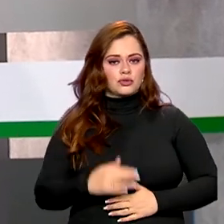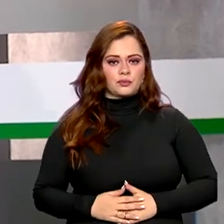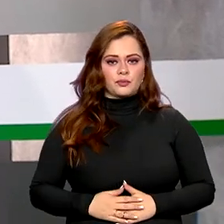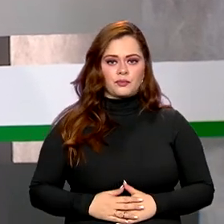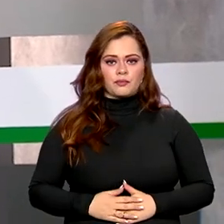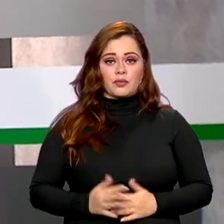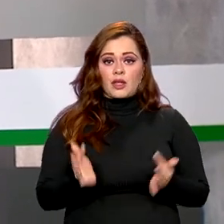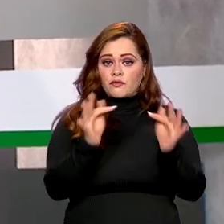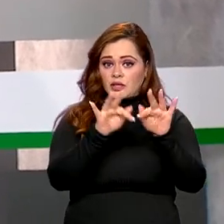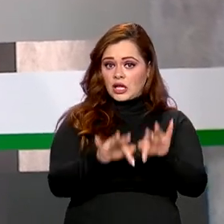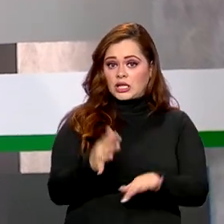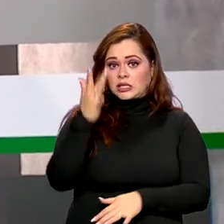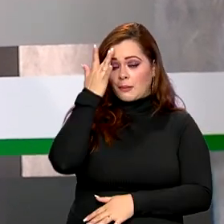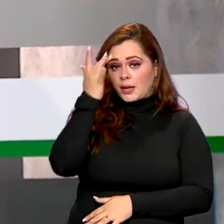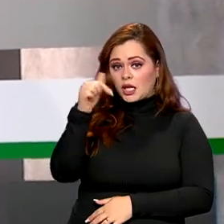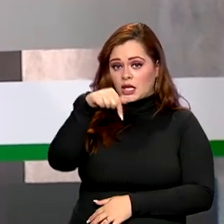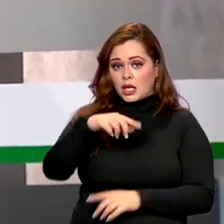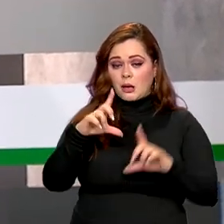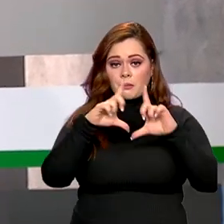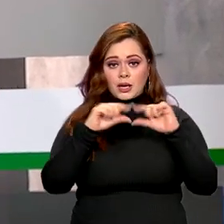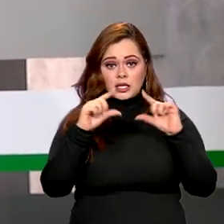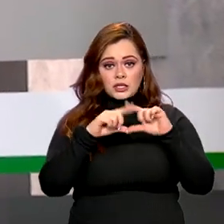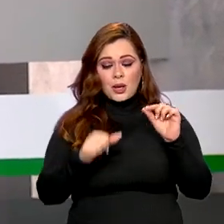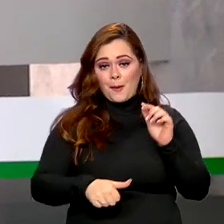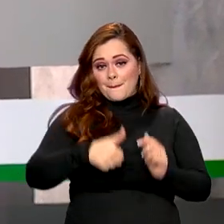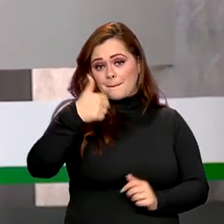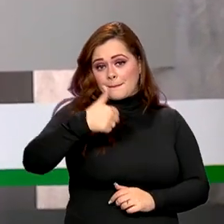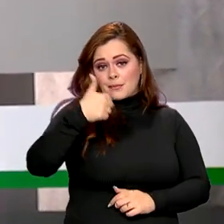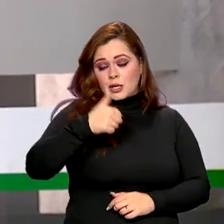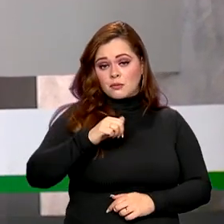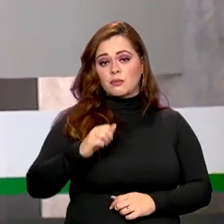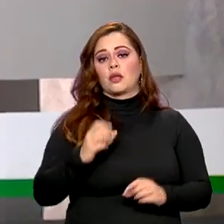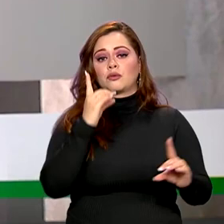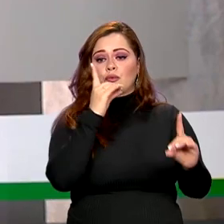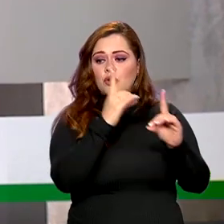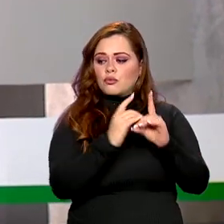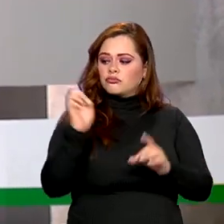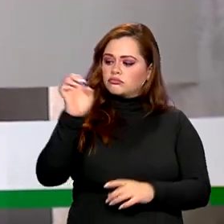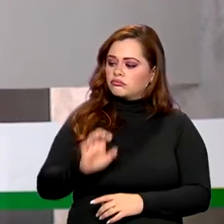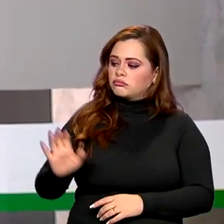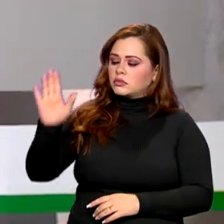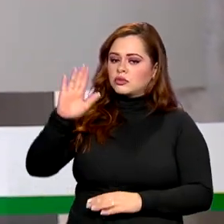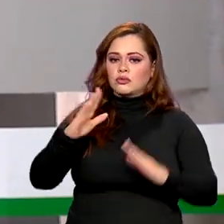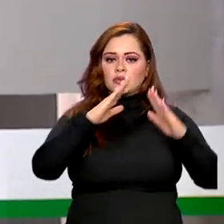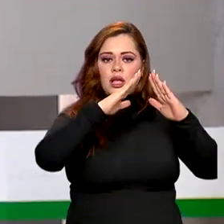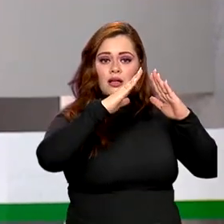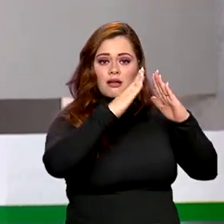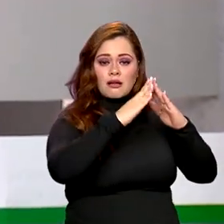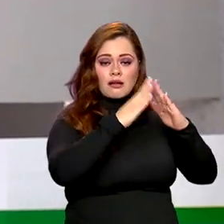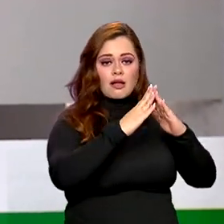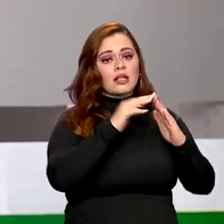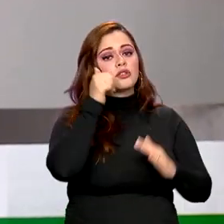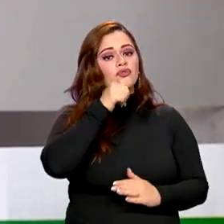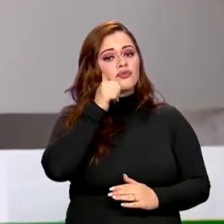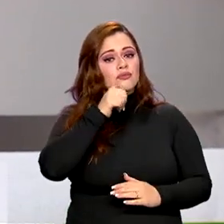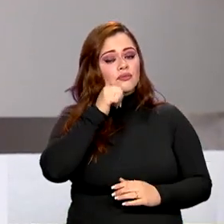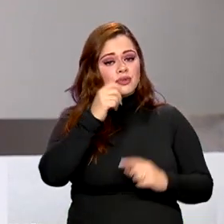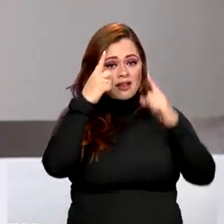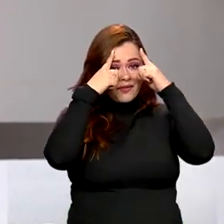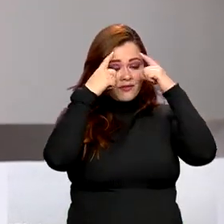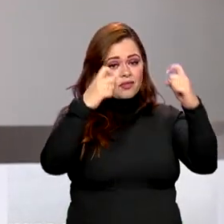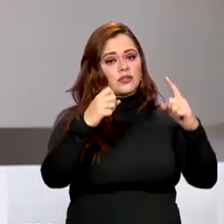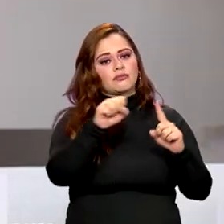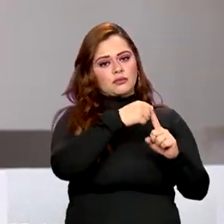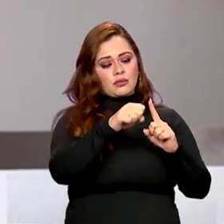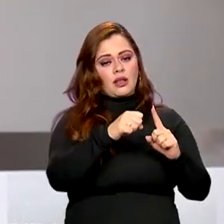Termina amanhã aqui em Brasília o primeiro encontro nacional das casas da mulher brasileira. A ideia é fortalecer a